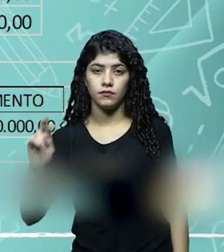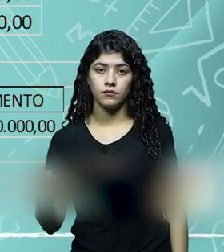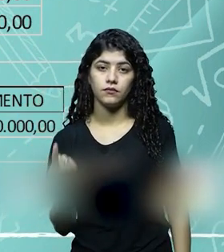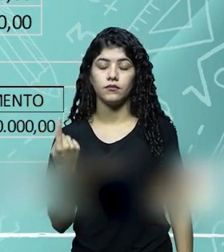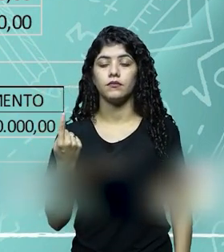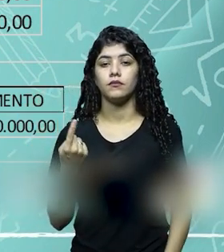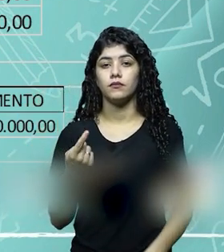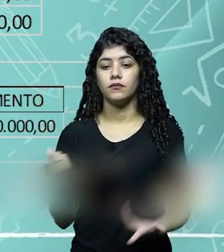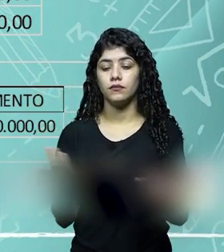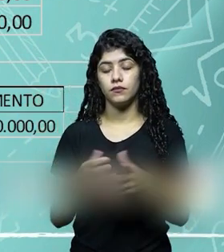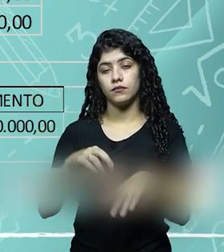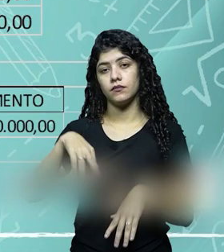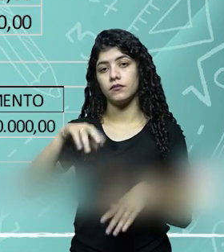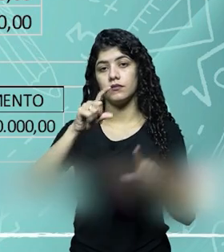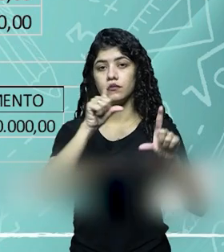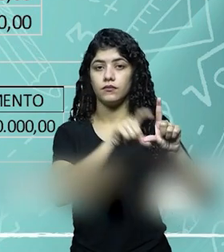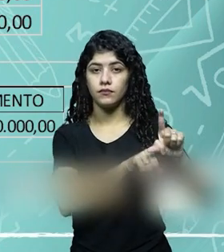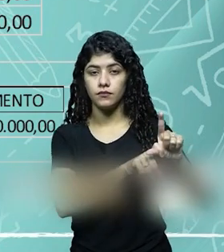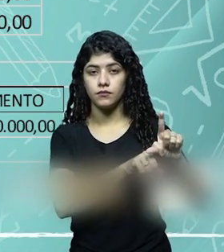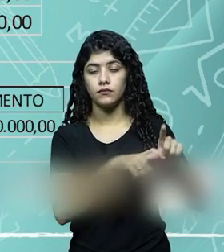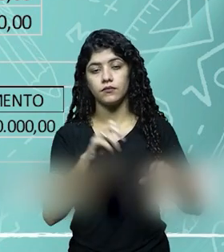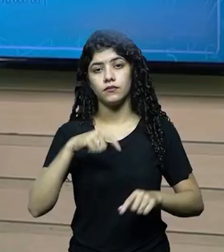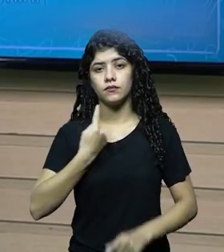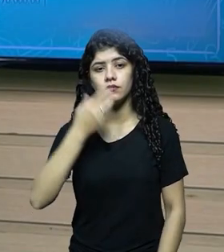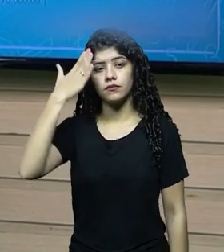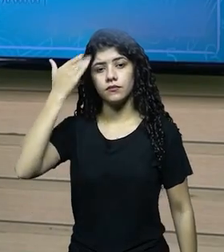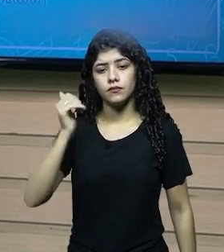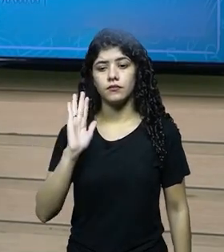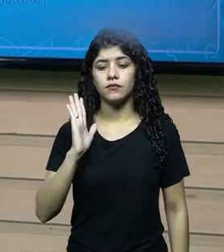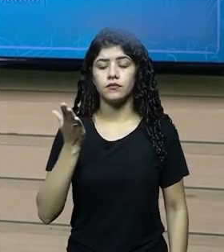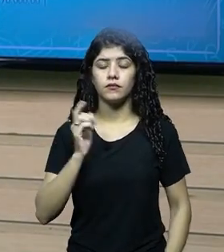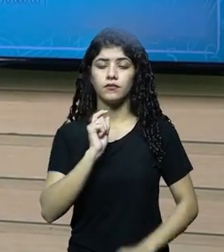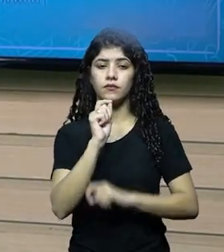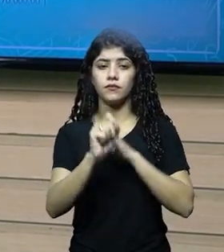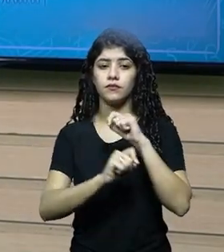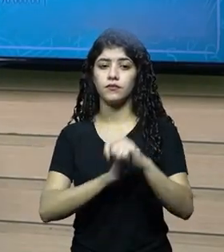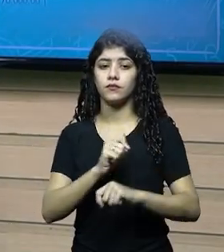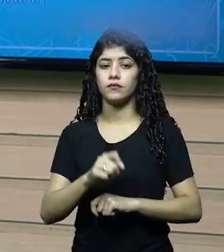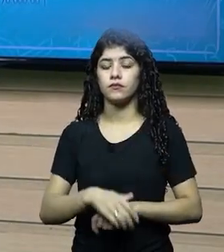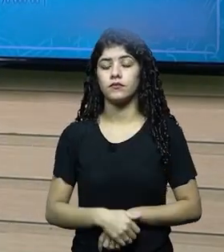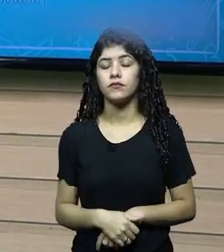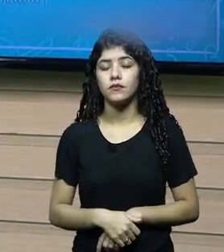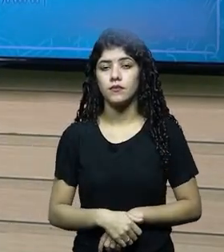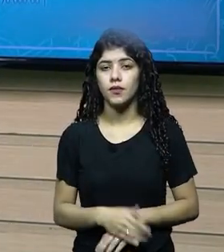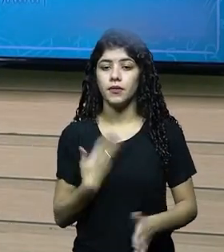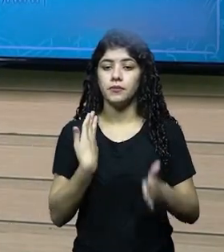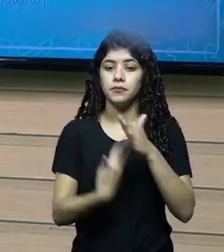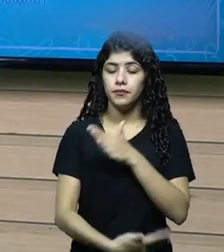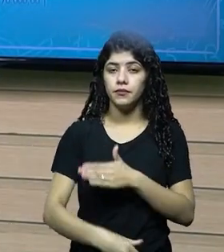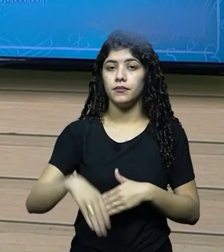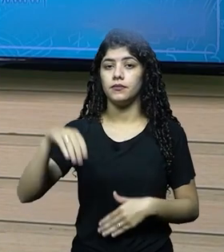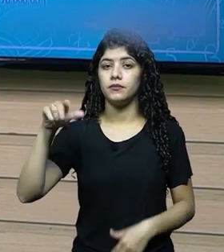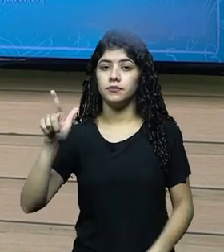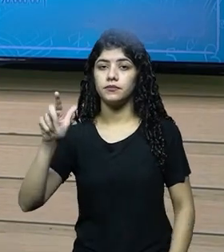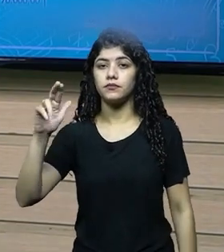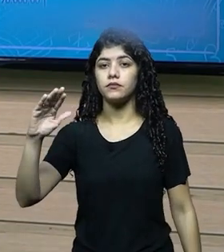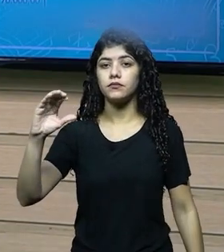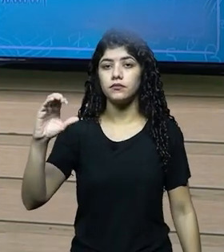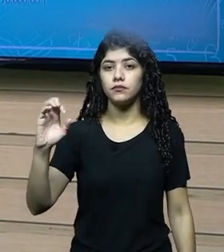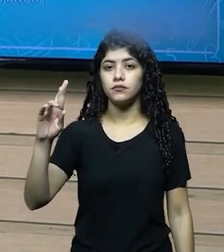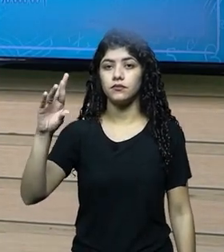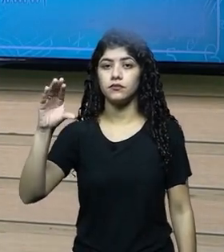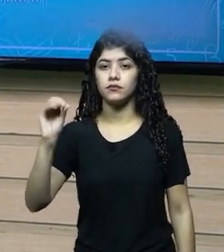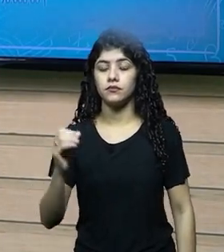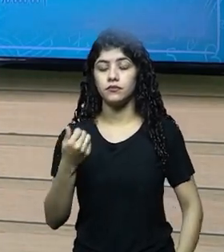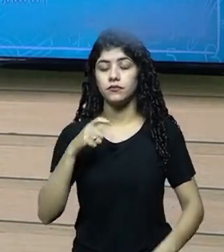valor foi registrada como uma despesa. Certo? Então, como a gente sabe, as despesas, elas diminuem o lucro quando a gente vai